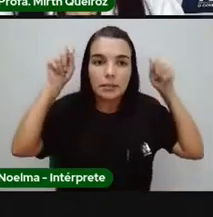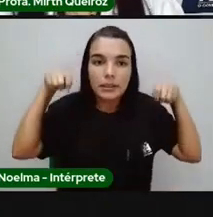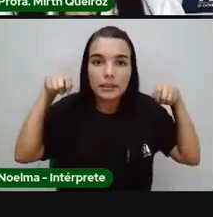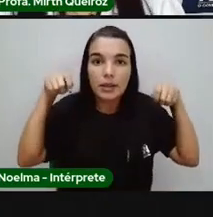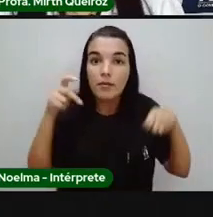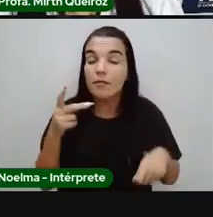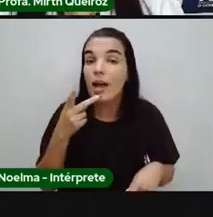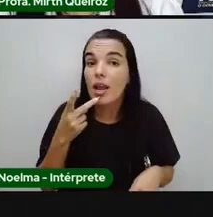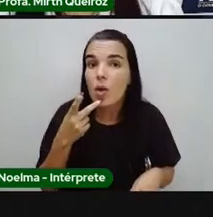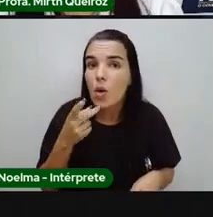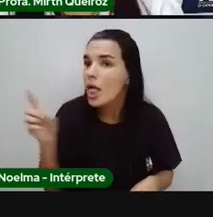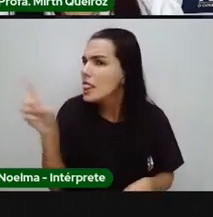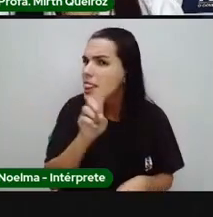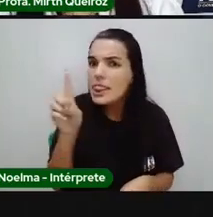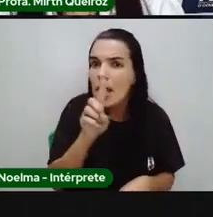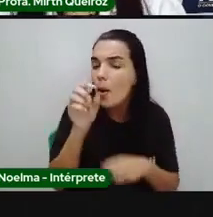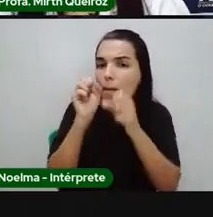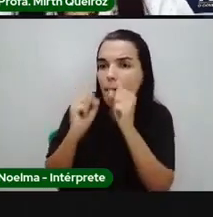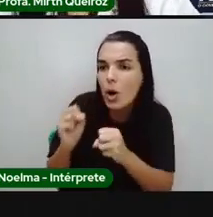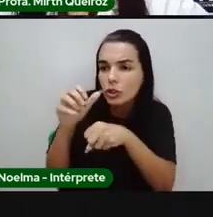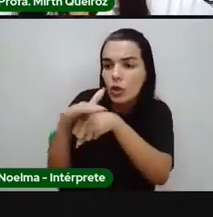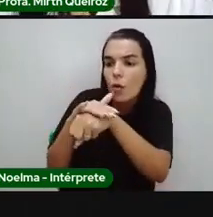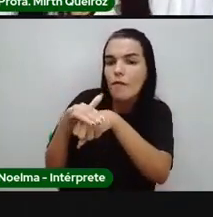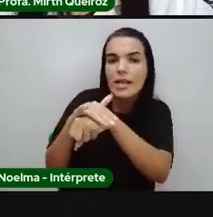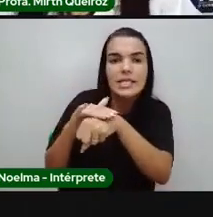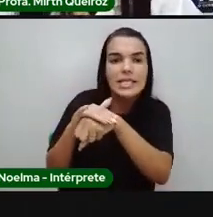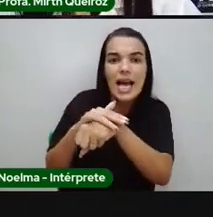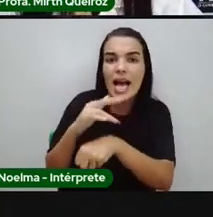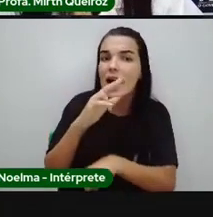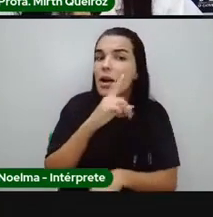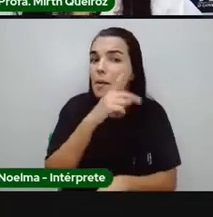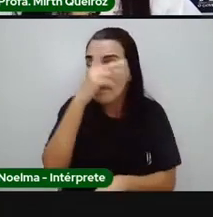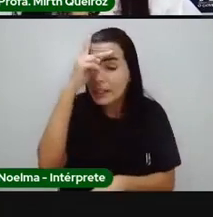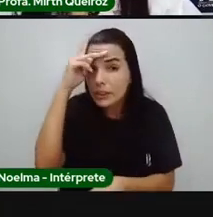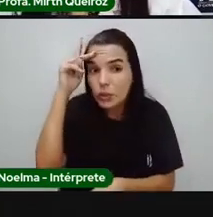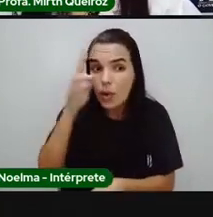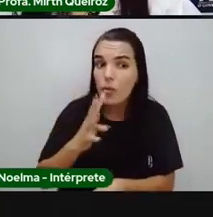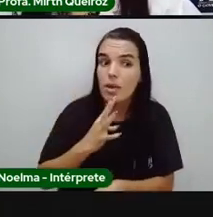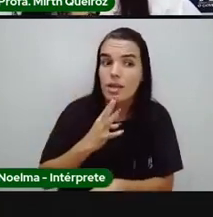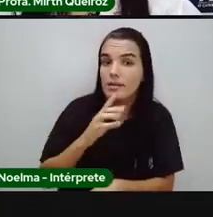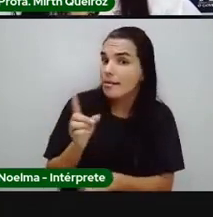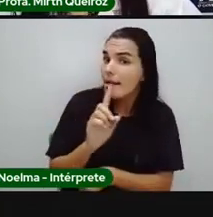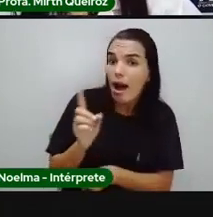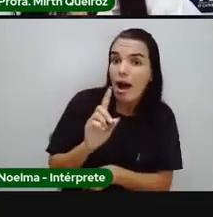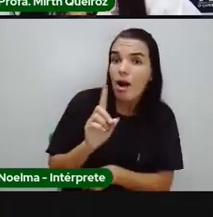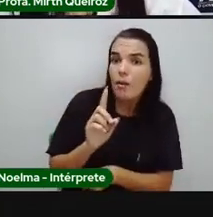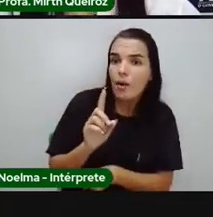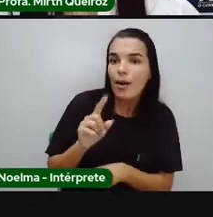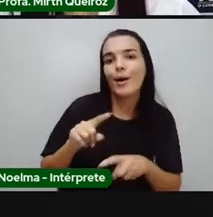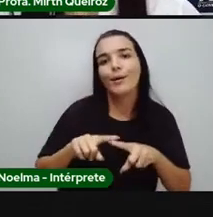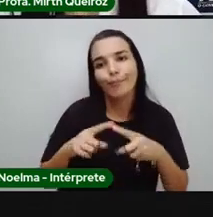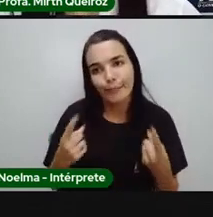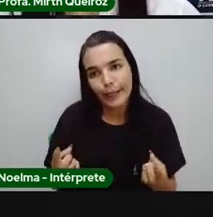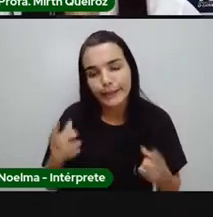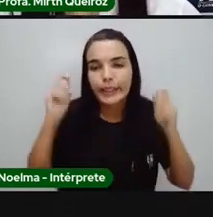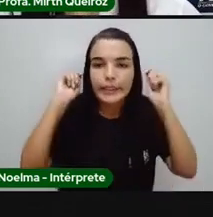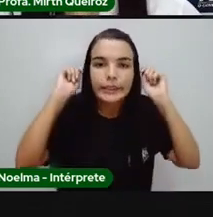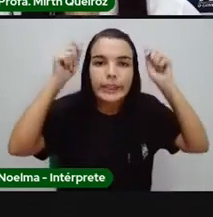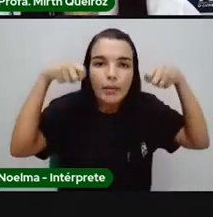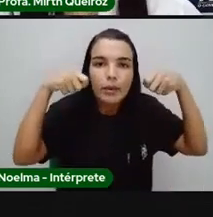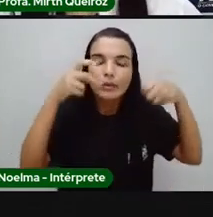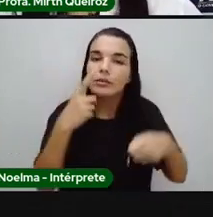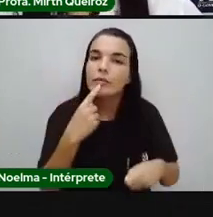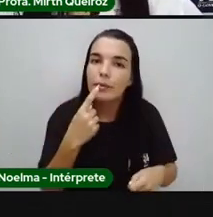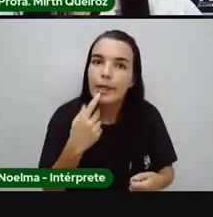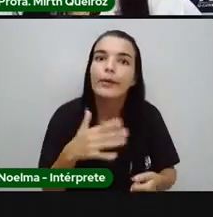disse que ela não poderia conversar com estranhos. E o que foi que a Chapeuzinho Vermelho fez? Ela conversou com estranhos.